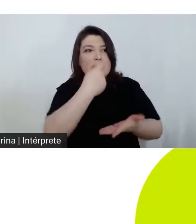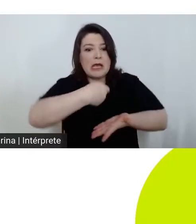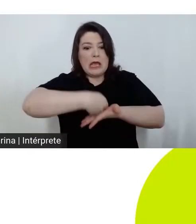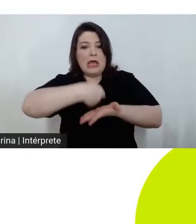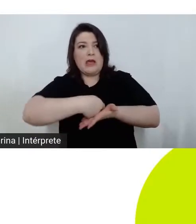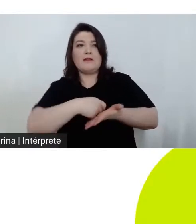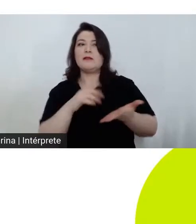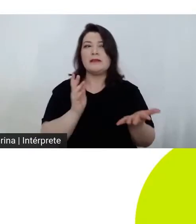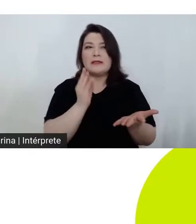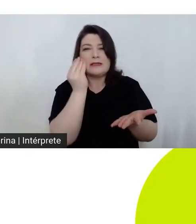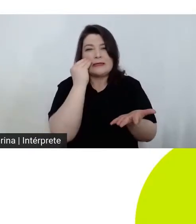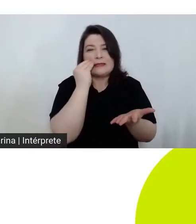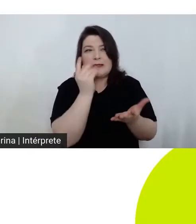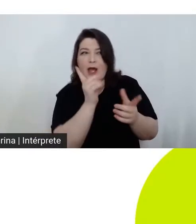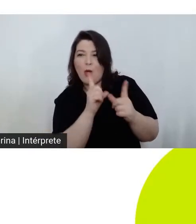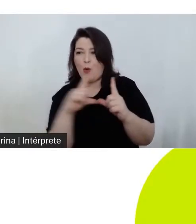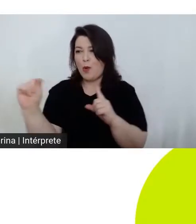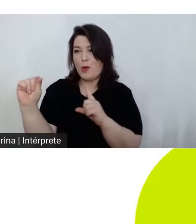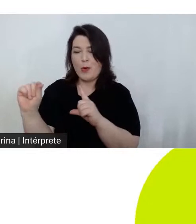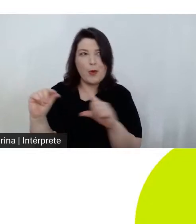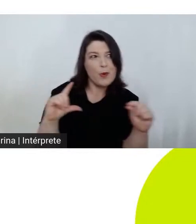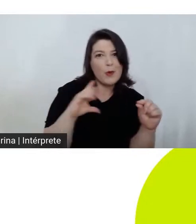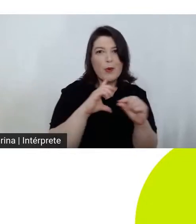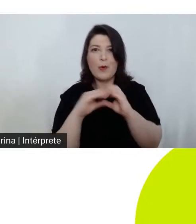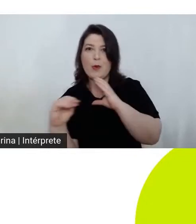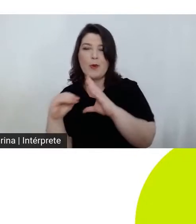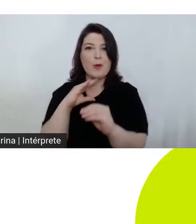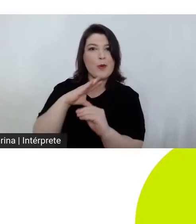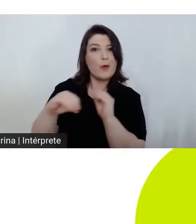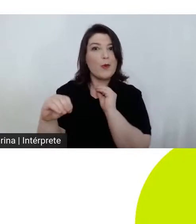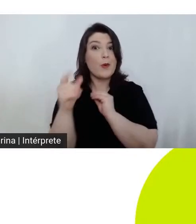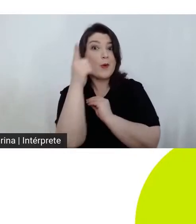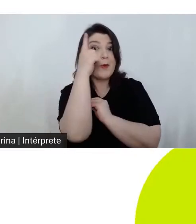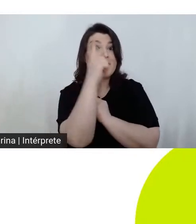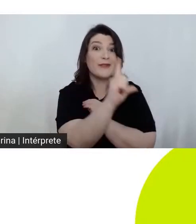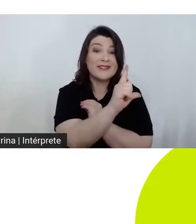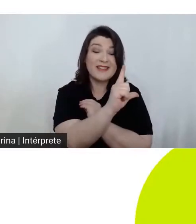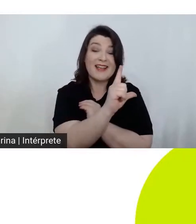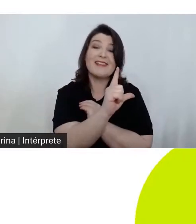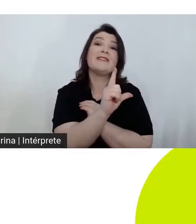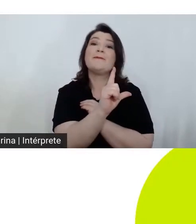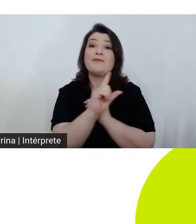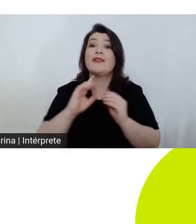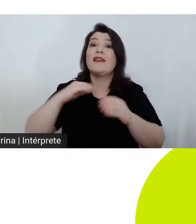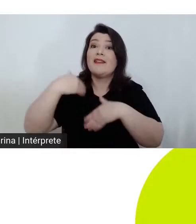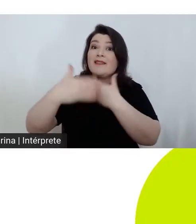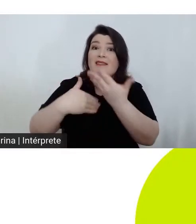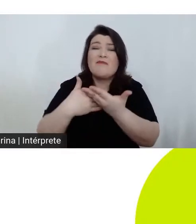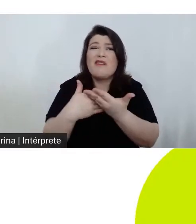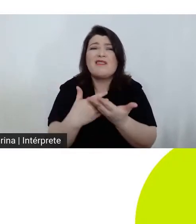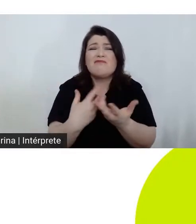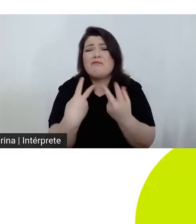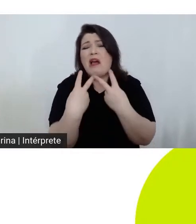segundo a lógica do máximo lucro, num único lance, sem perceber os perigos.